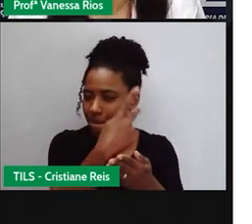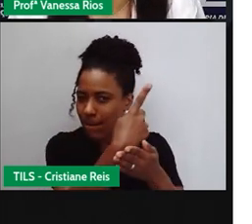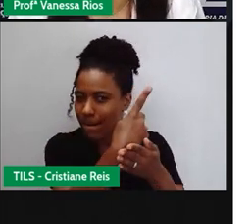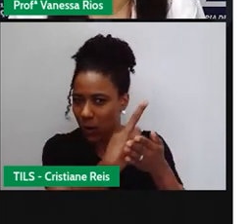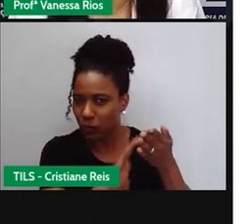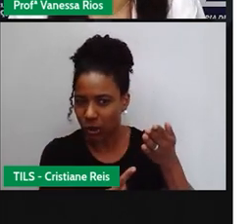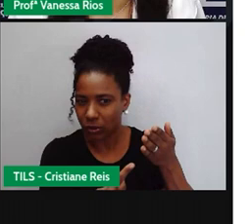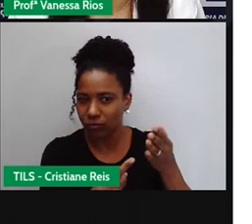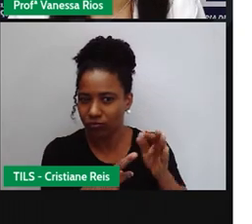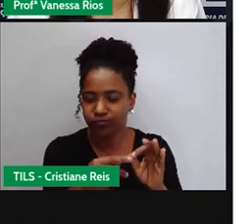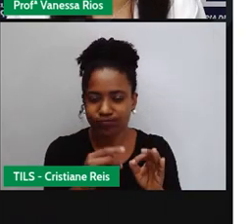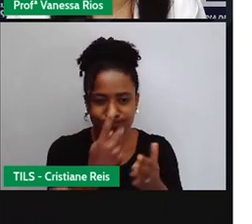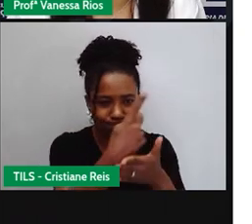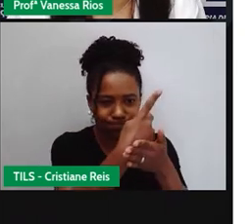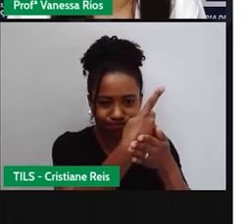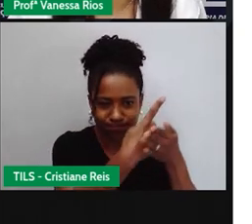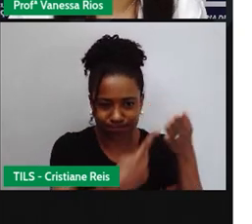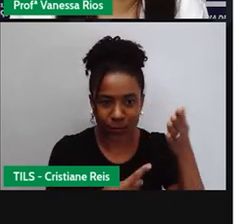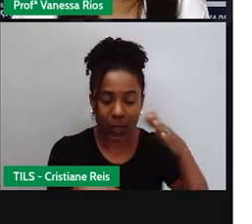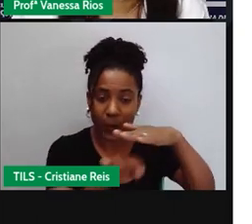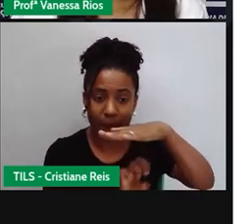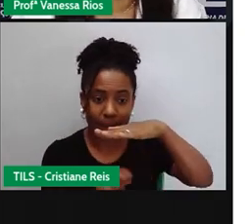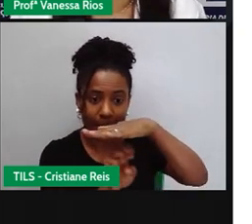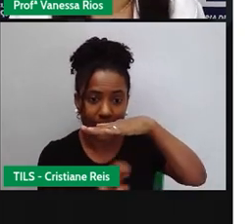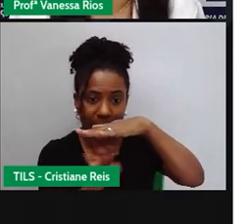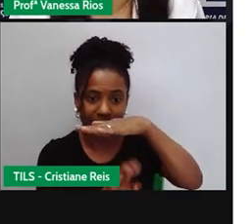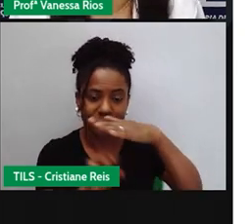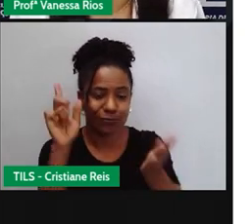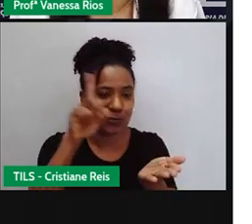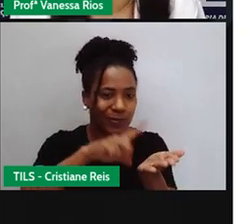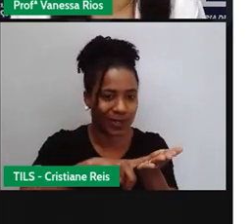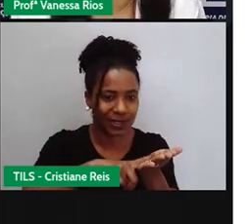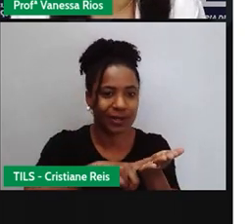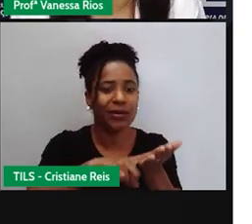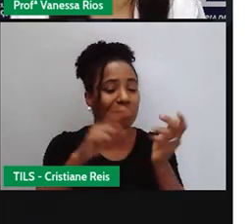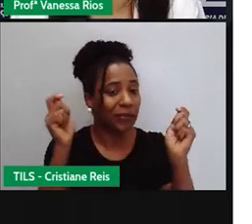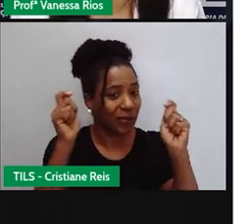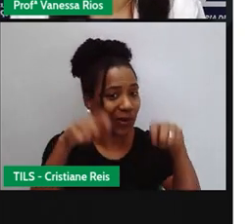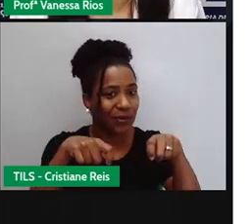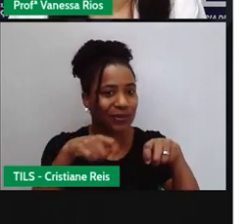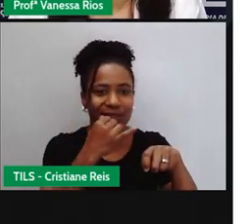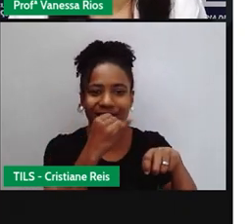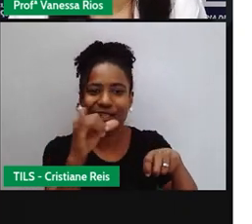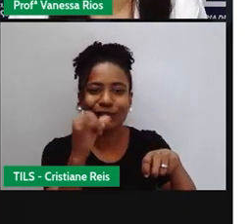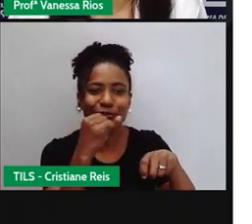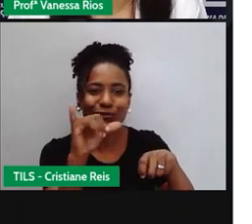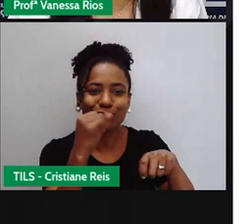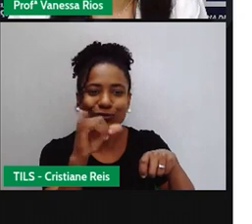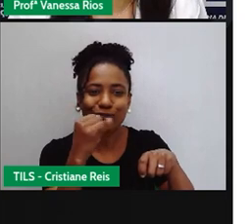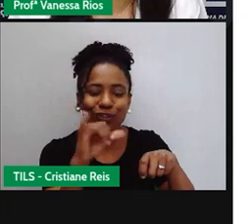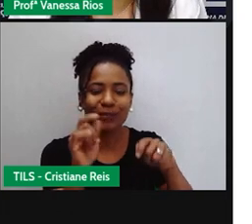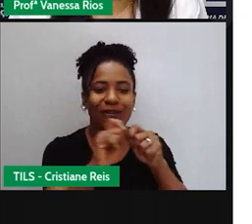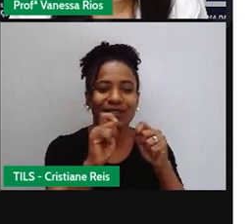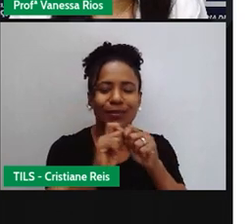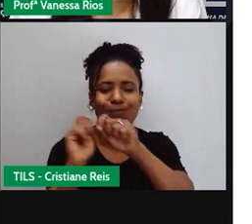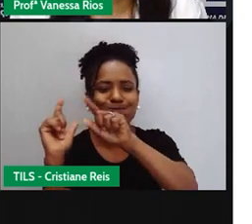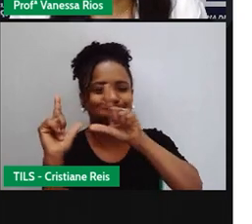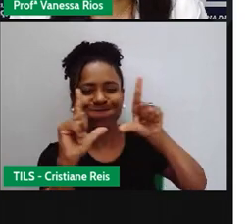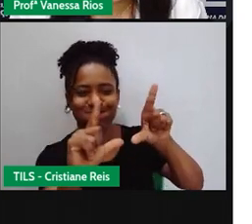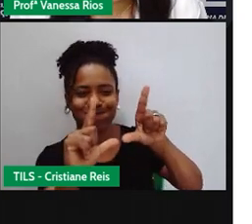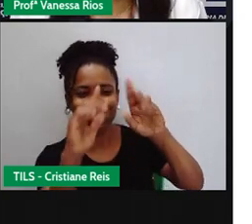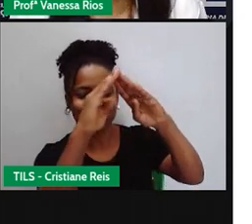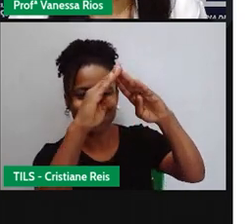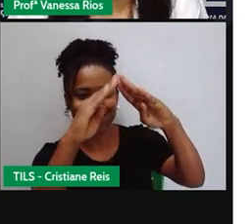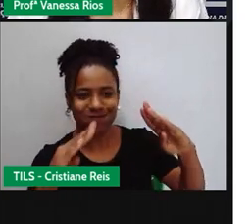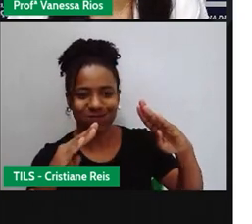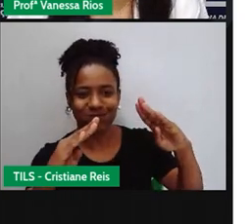existem, muitas vezes, até pelas próprias empresas que oferecem a energia elétrica para instalar essas placas no